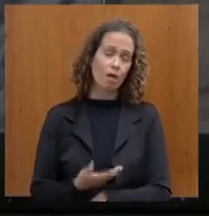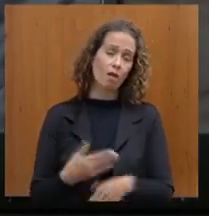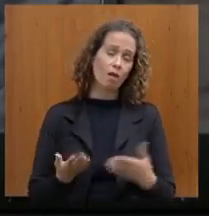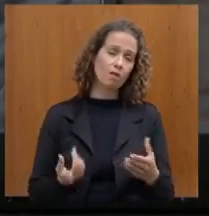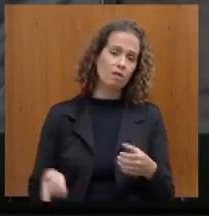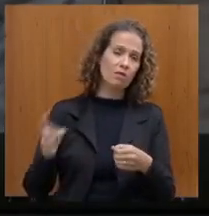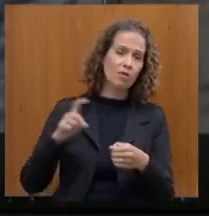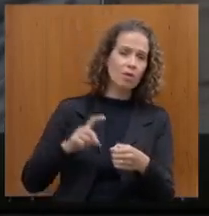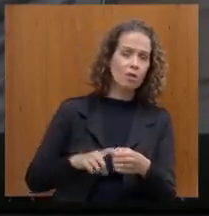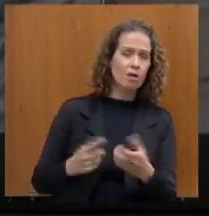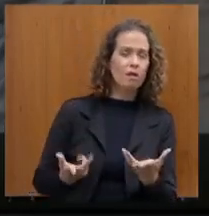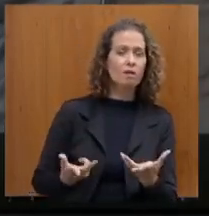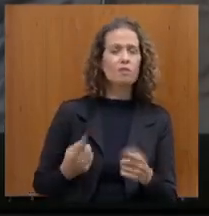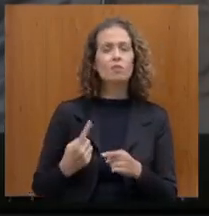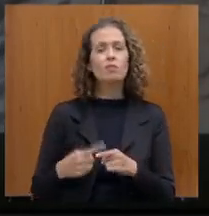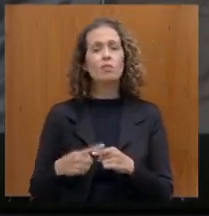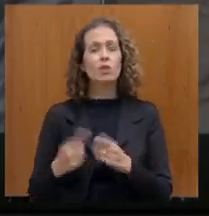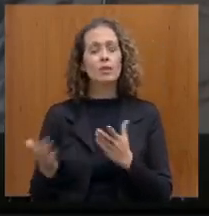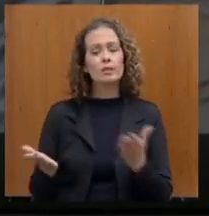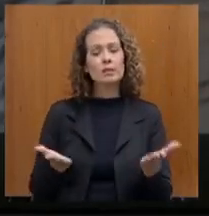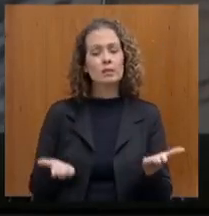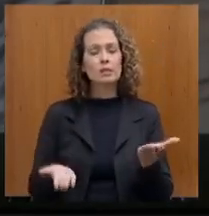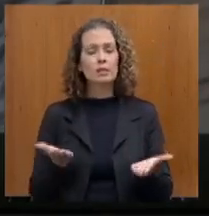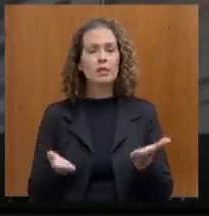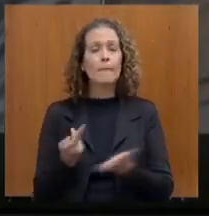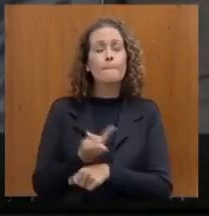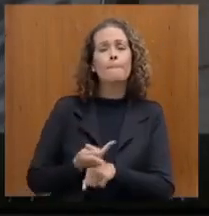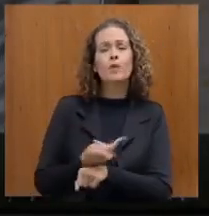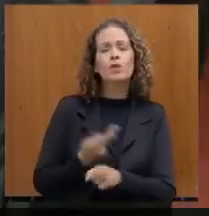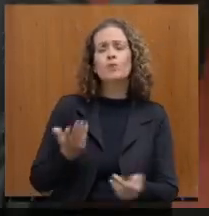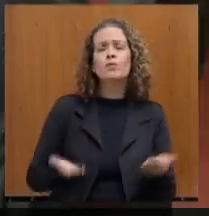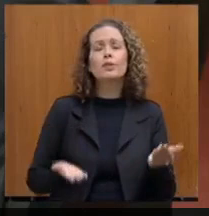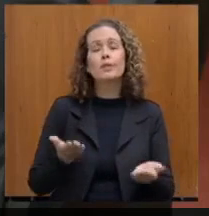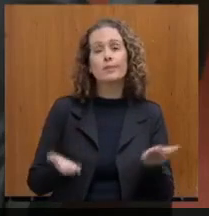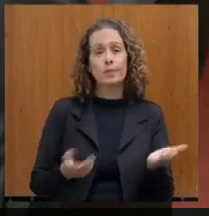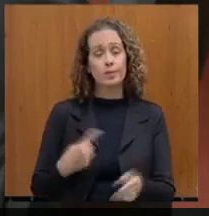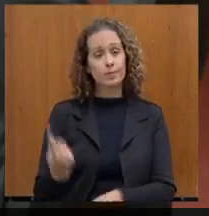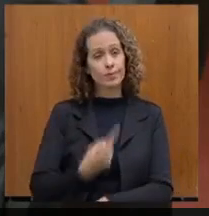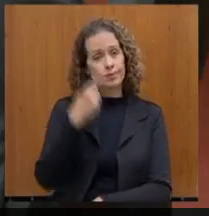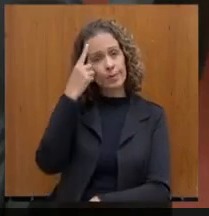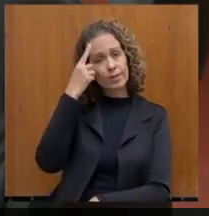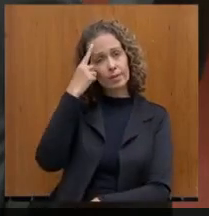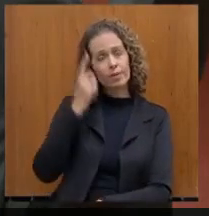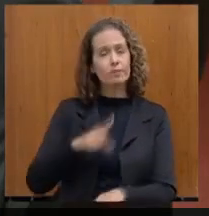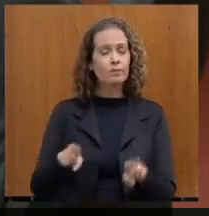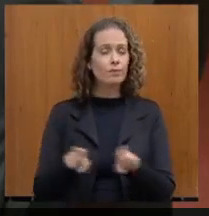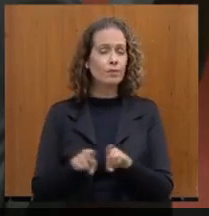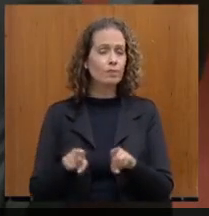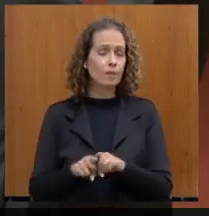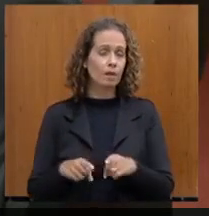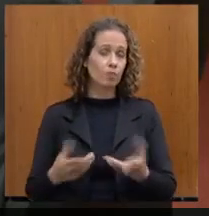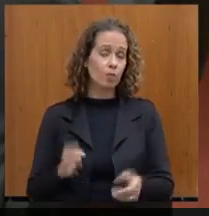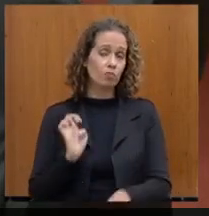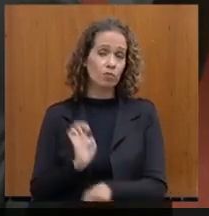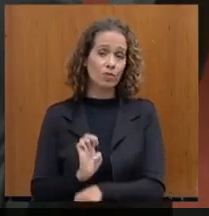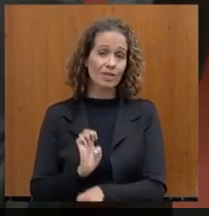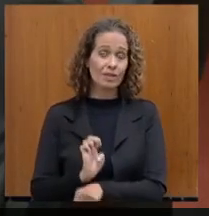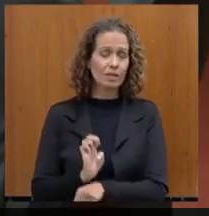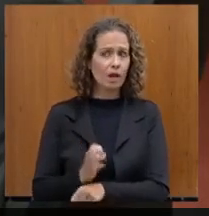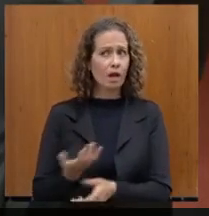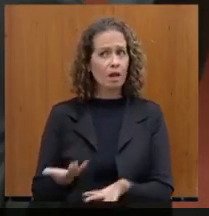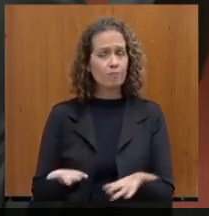exatamente procurando a coluna do meio. Esse é o nosso pensamento também. Quer dizer, um Estado razoável, o Estado